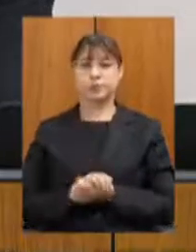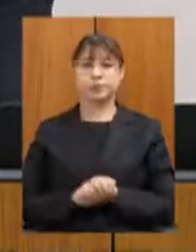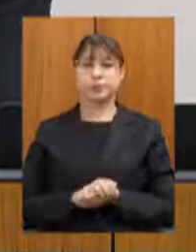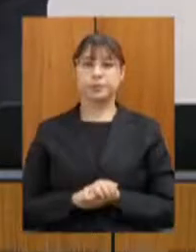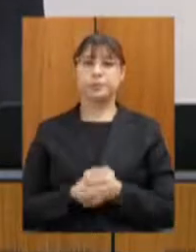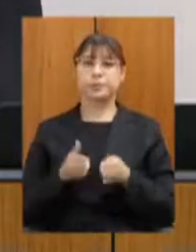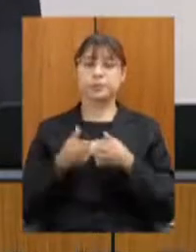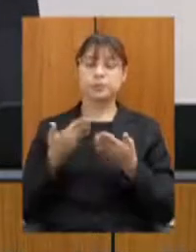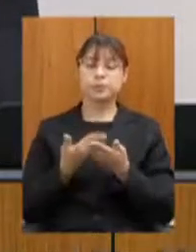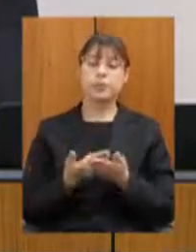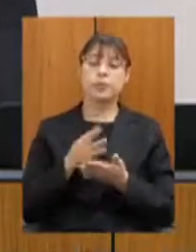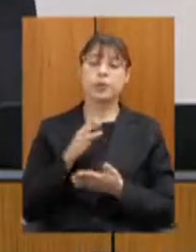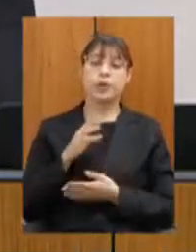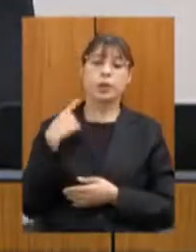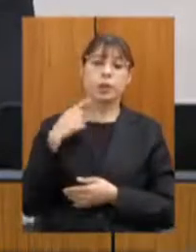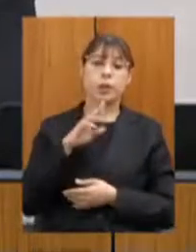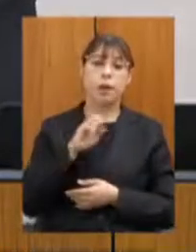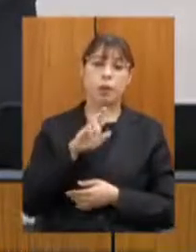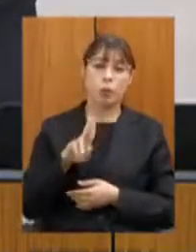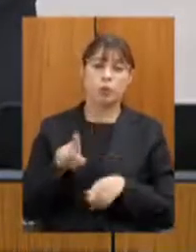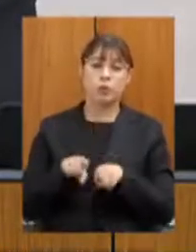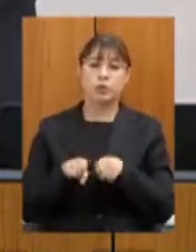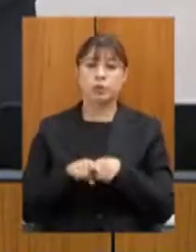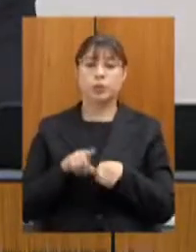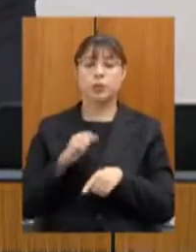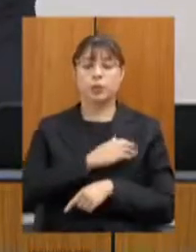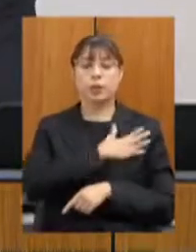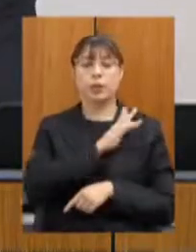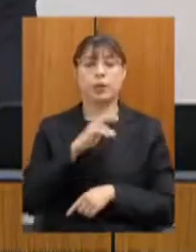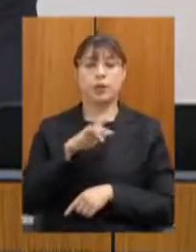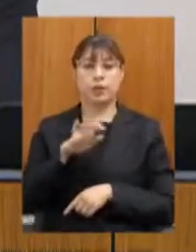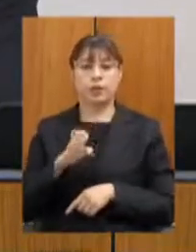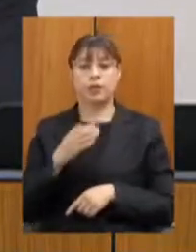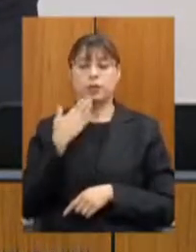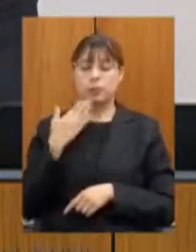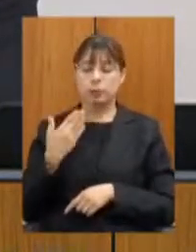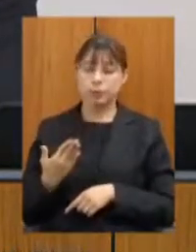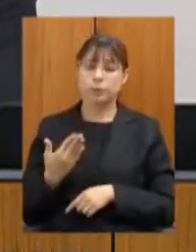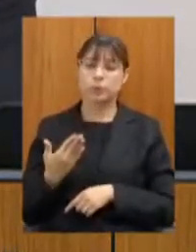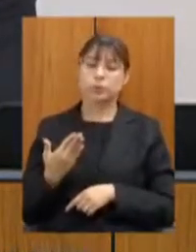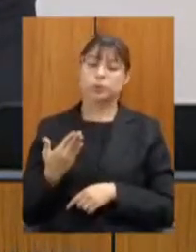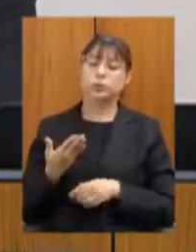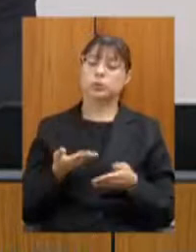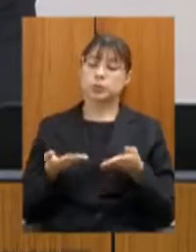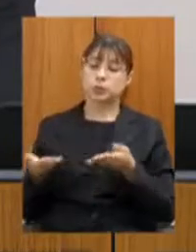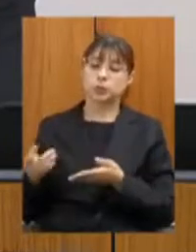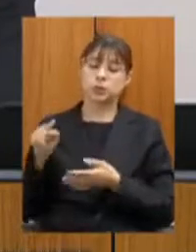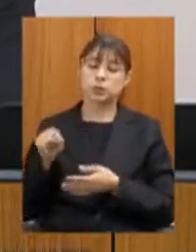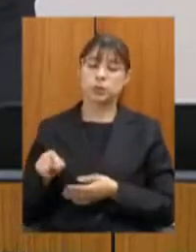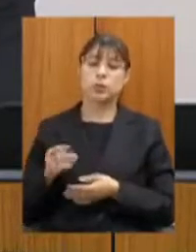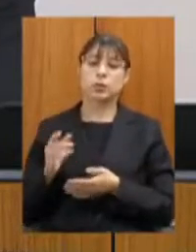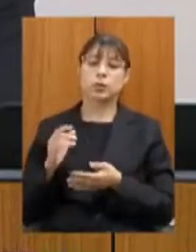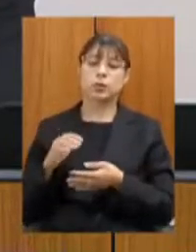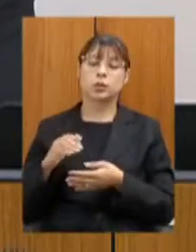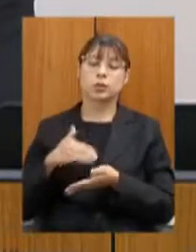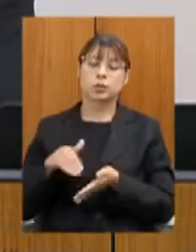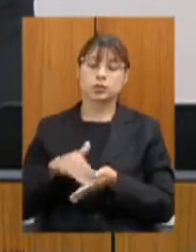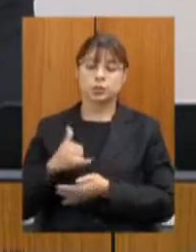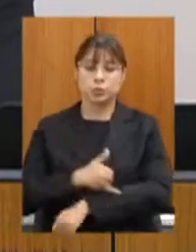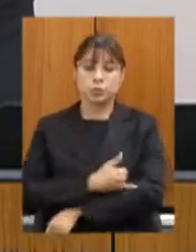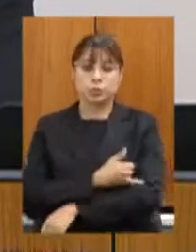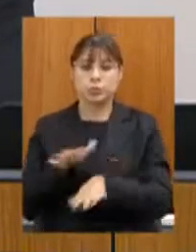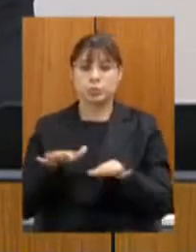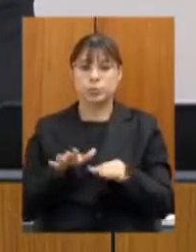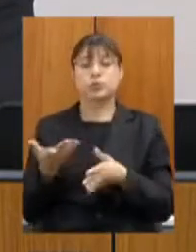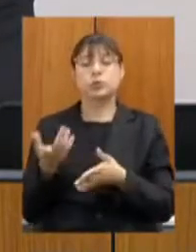requerimento do deputado Raul Belém Coronel Henrique sua excelência solicita ou seja encaminhada à Secretaria de Estado de Infraestrutura e Mobilidade pedir de